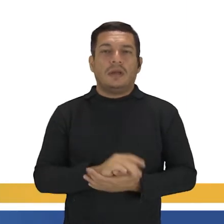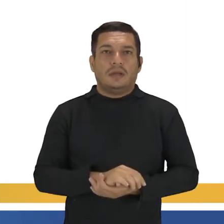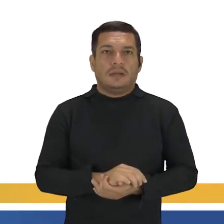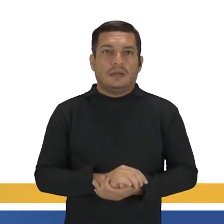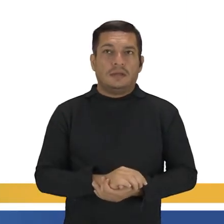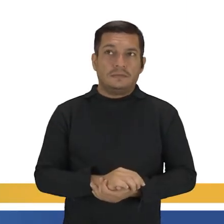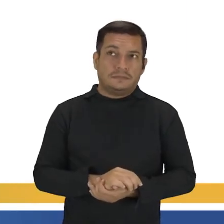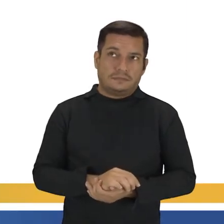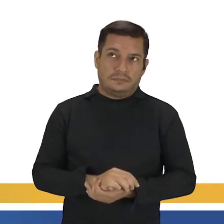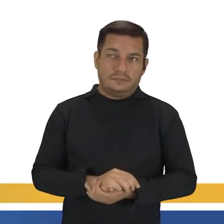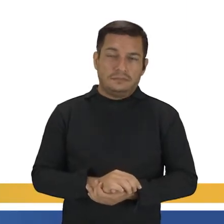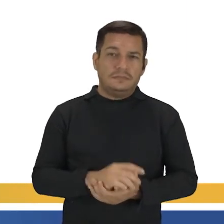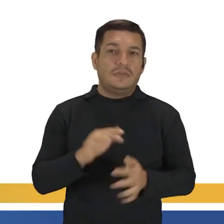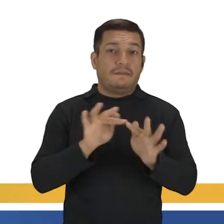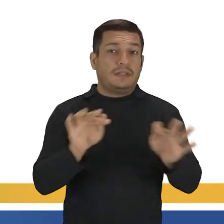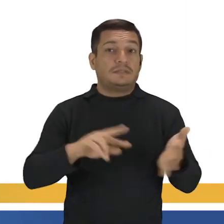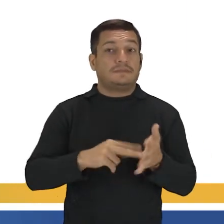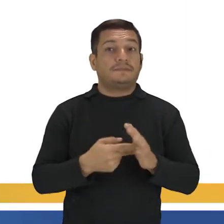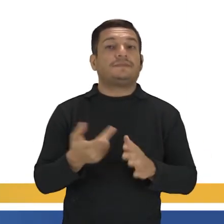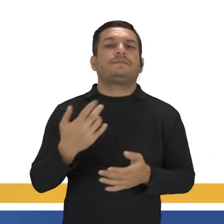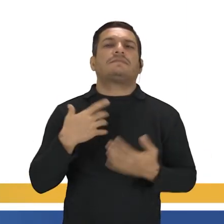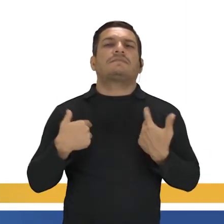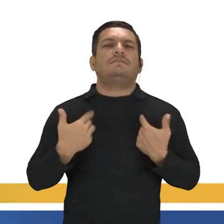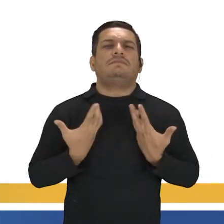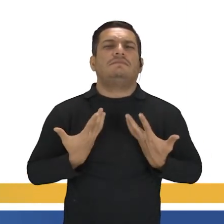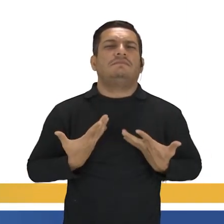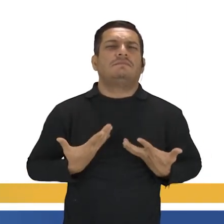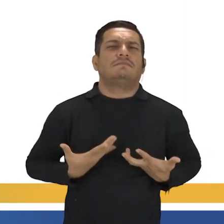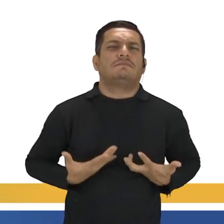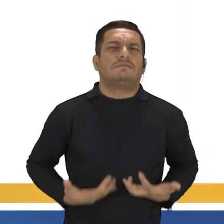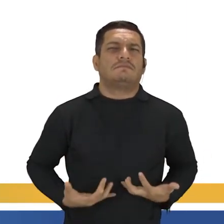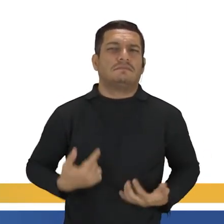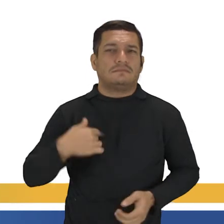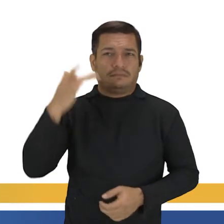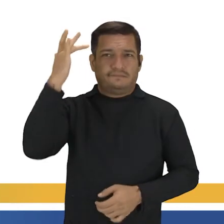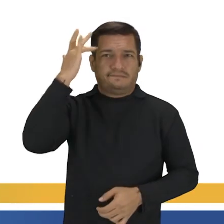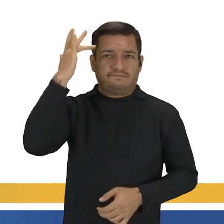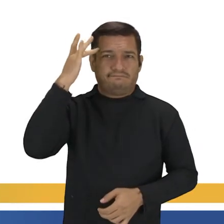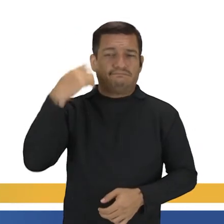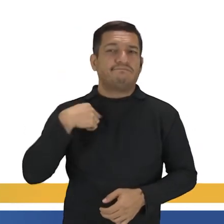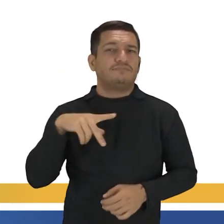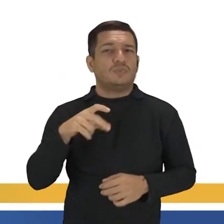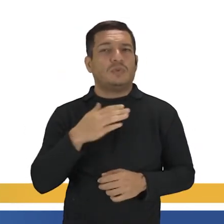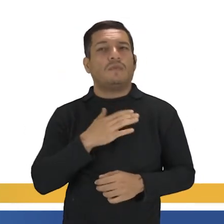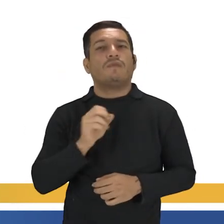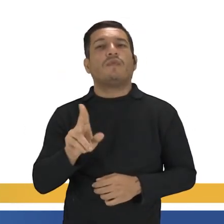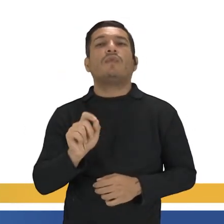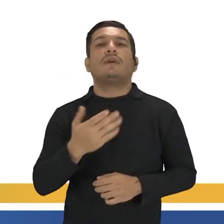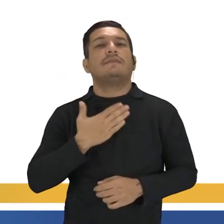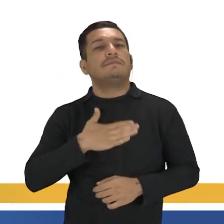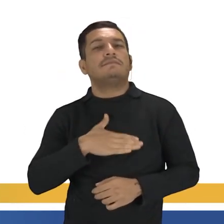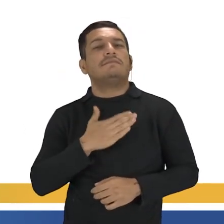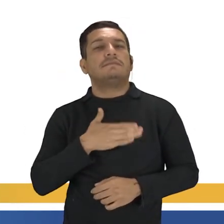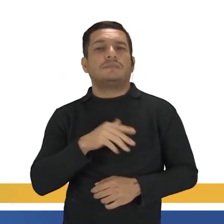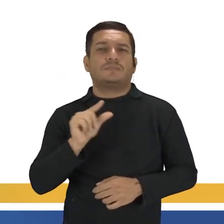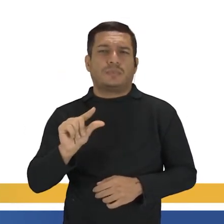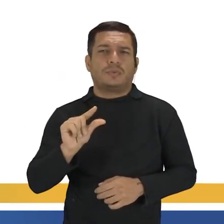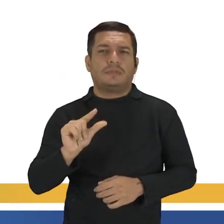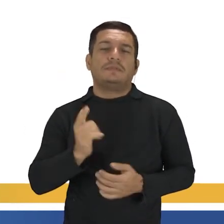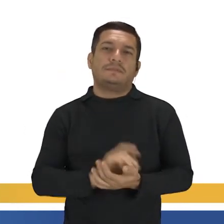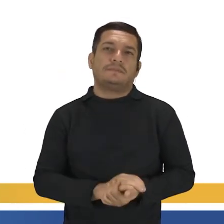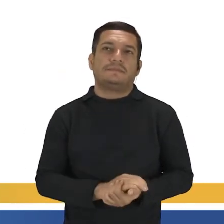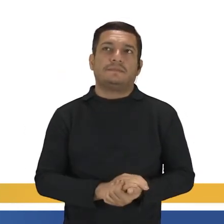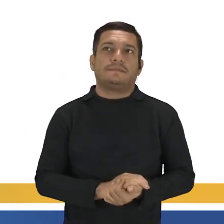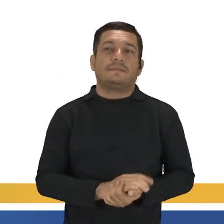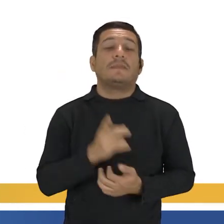assim, olha, eu tô muito cansada. Eu acho que eu vou descansar um pouquinho. E aí?